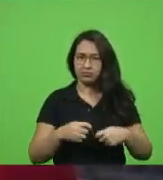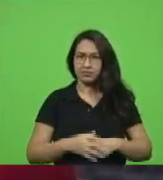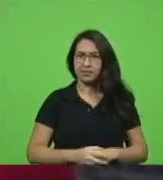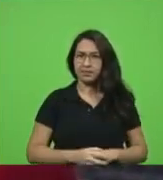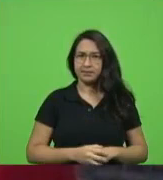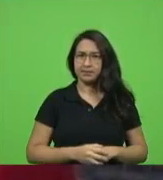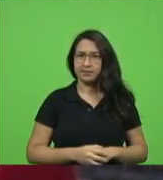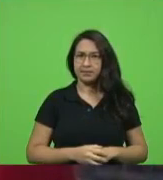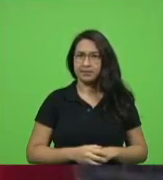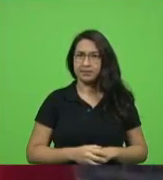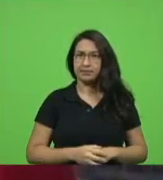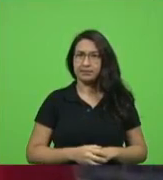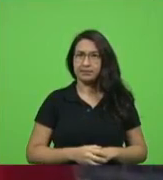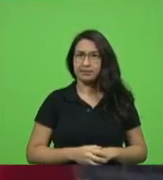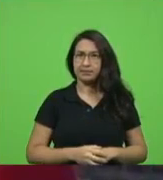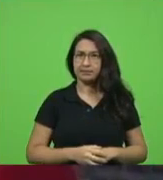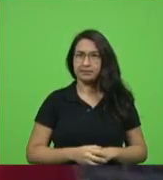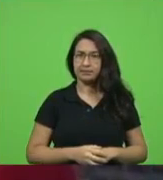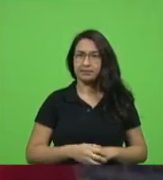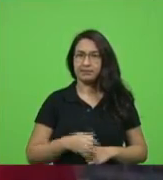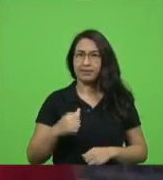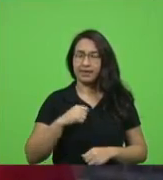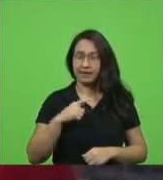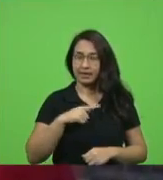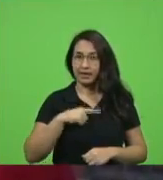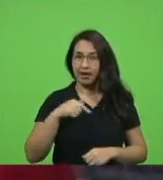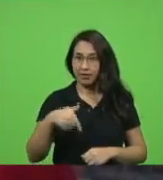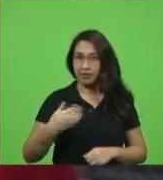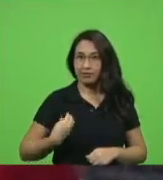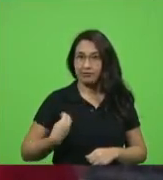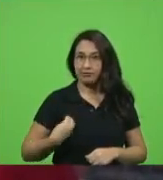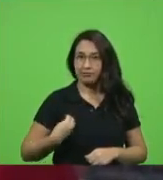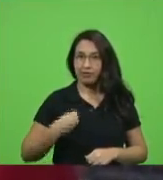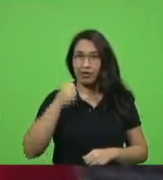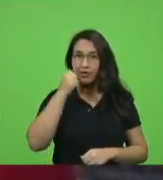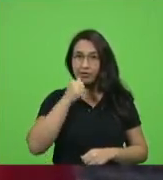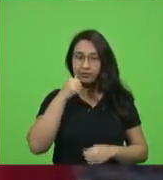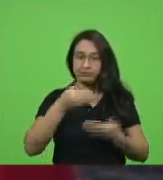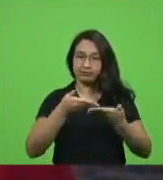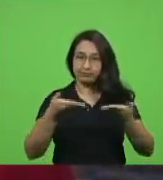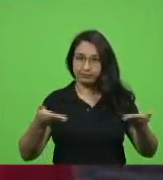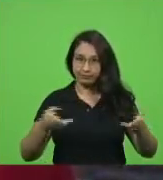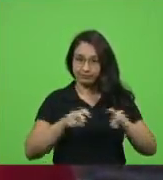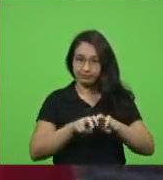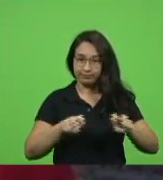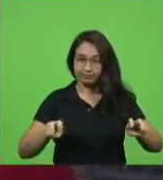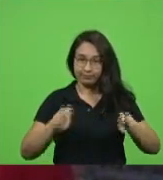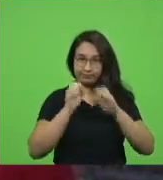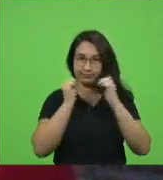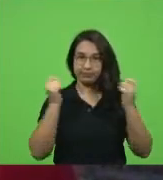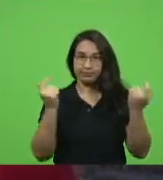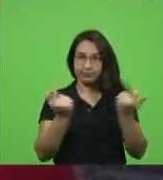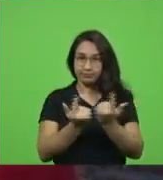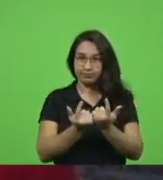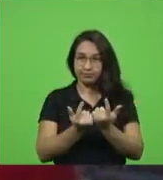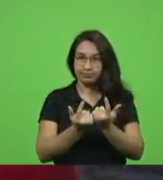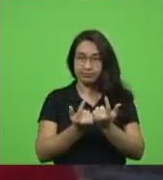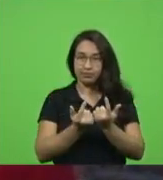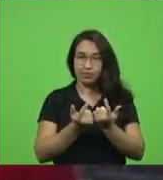presença feminina na Assembleia Legislativa a nossa bancada fizemos avançar propostas como